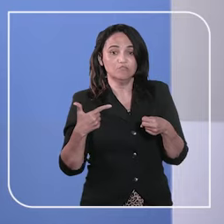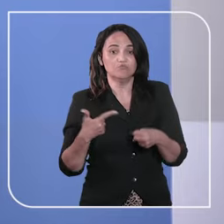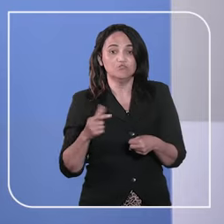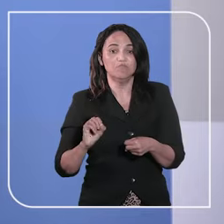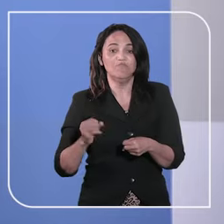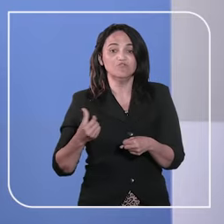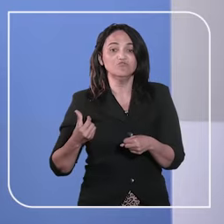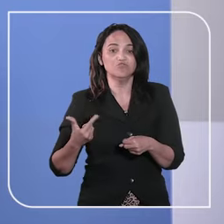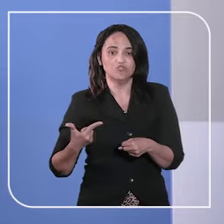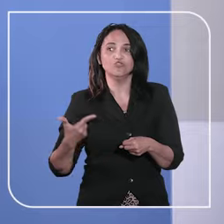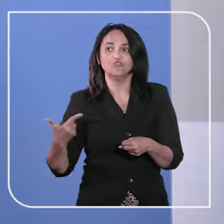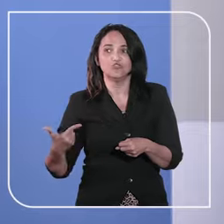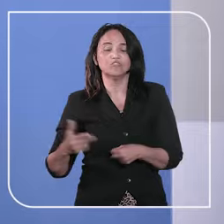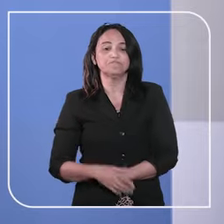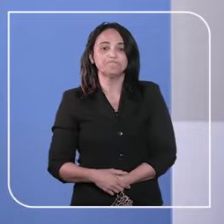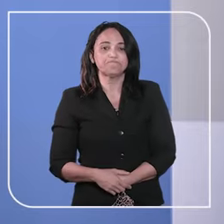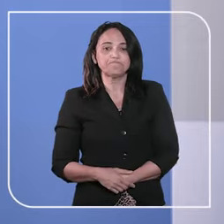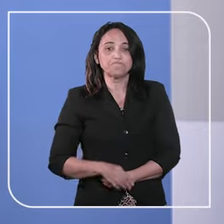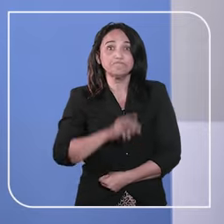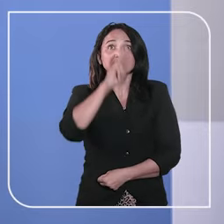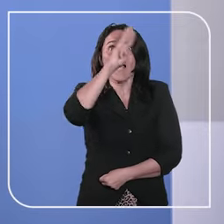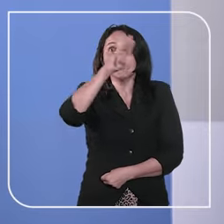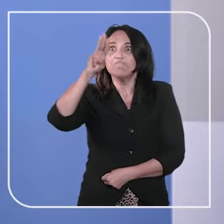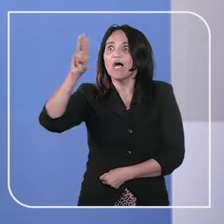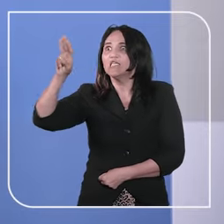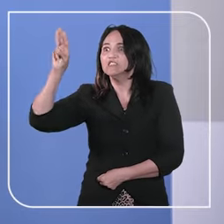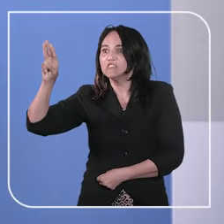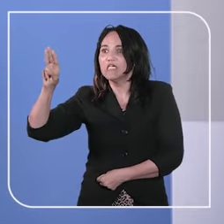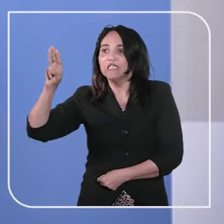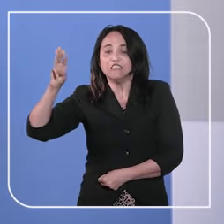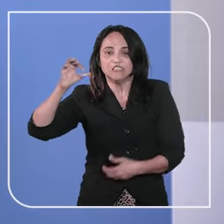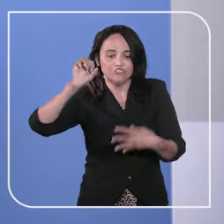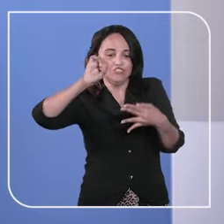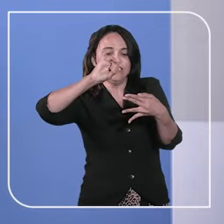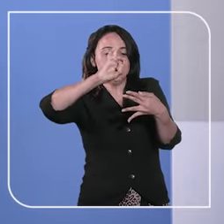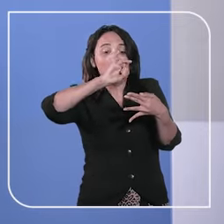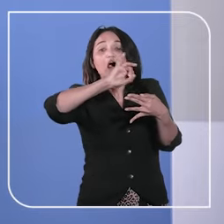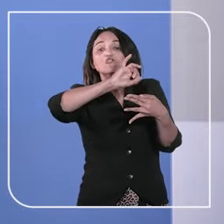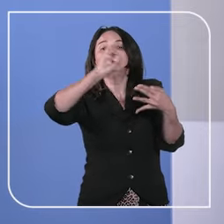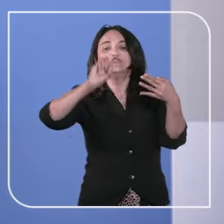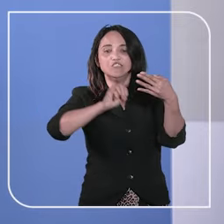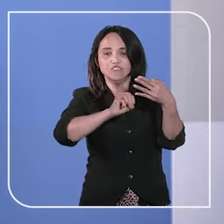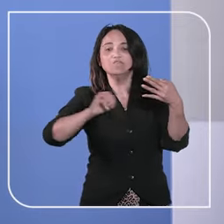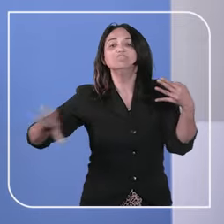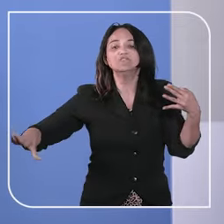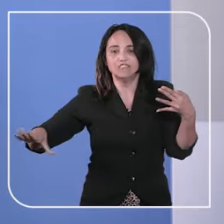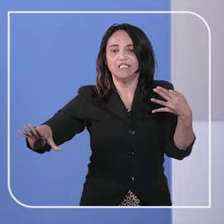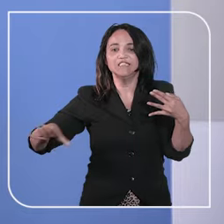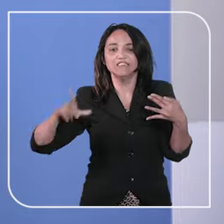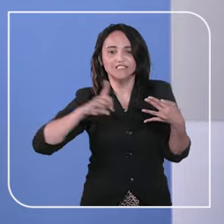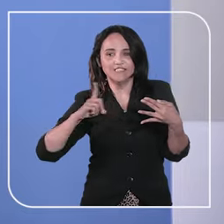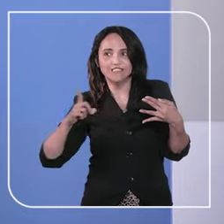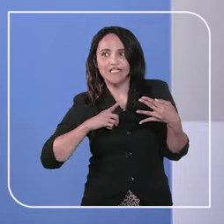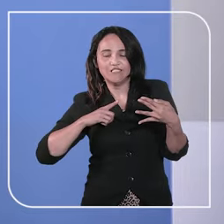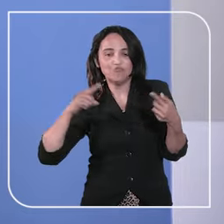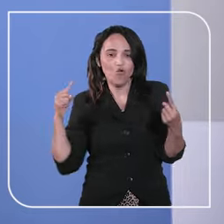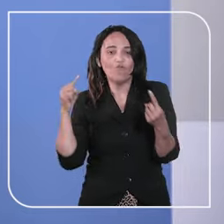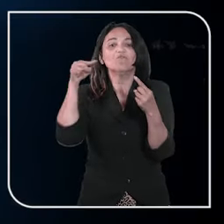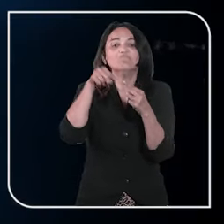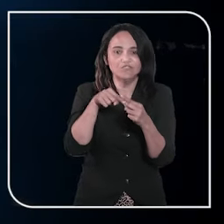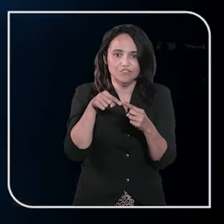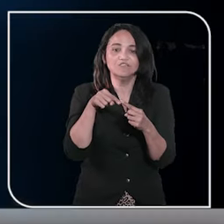A página de jurisprudência do STJ tem uma nova funcionalidade. Vamos conferir?